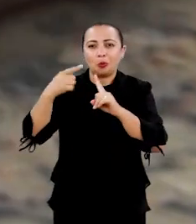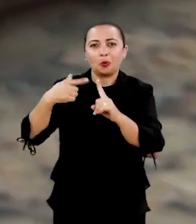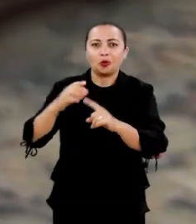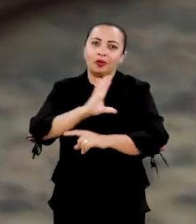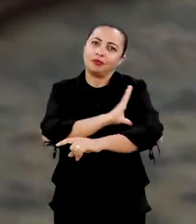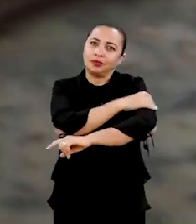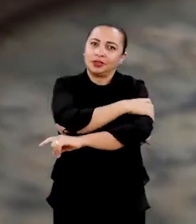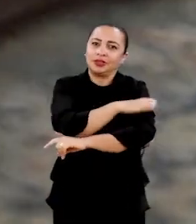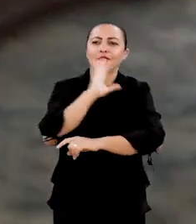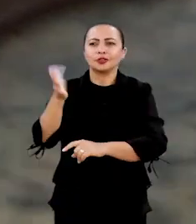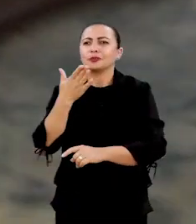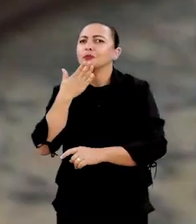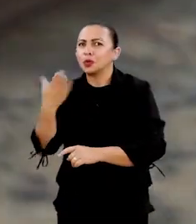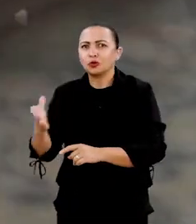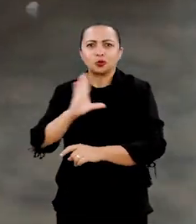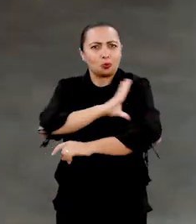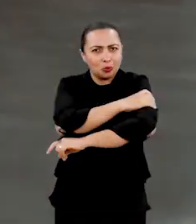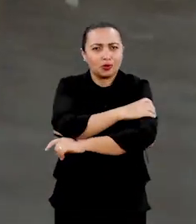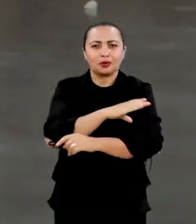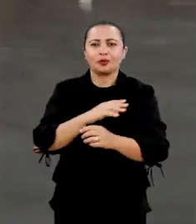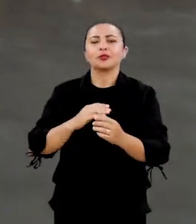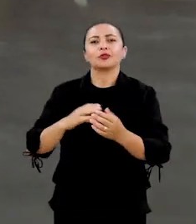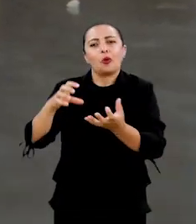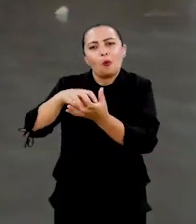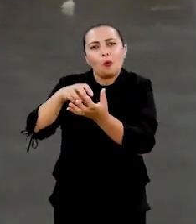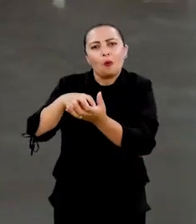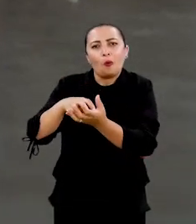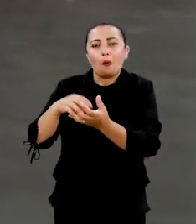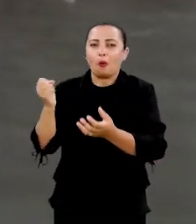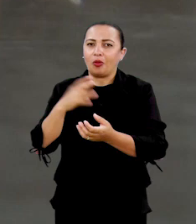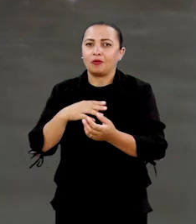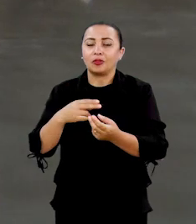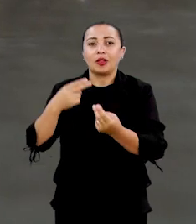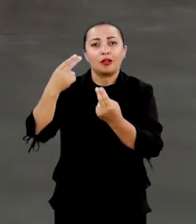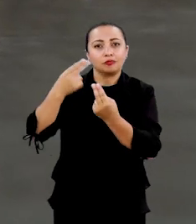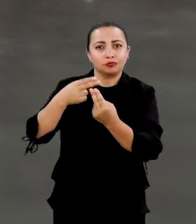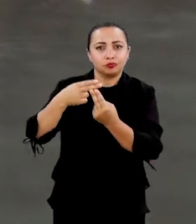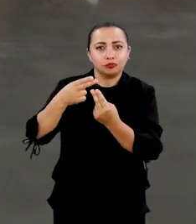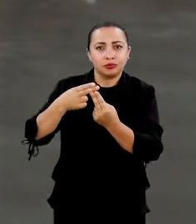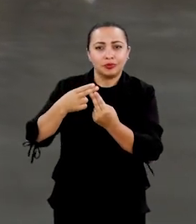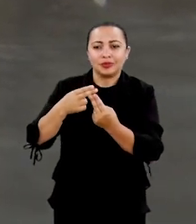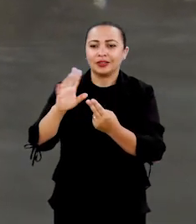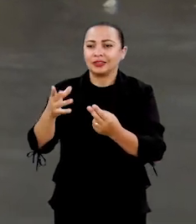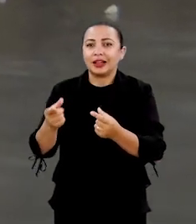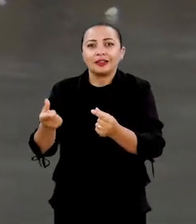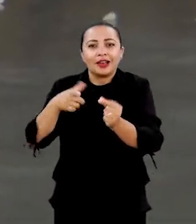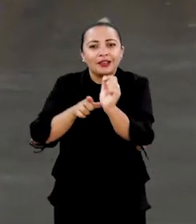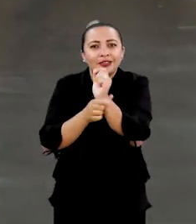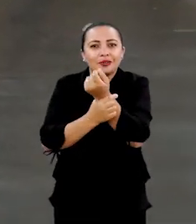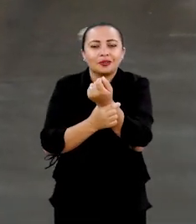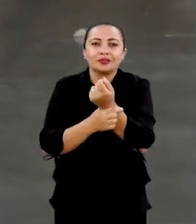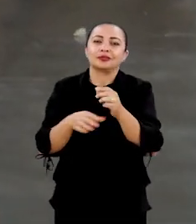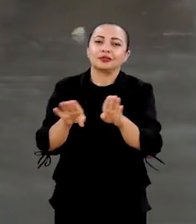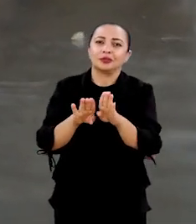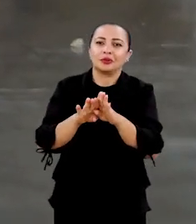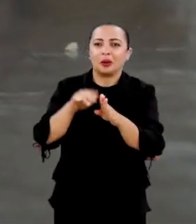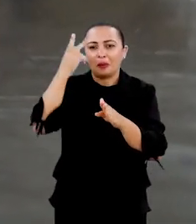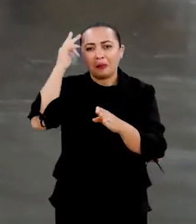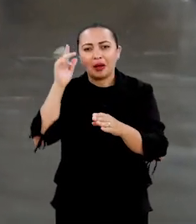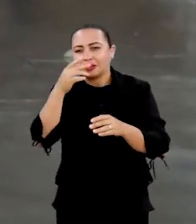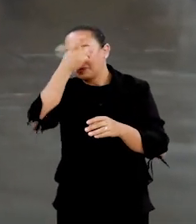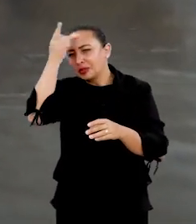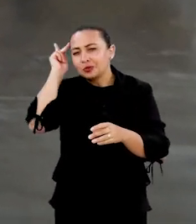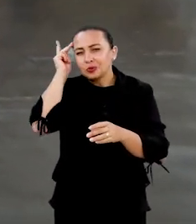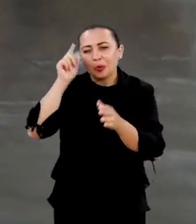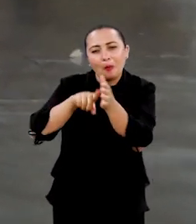patente. E essa patente já foi solicitada ao Núcleo de Inovação Tecnológica do IFBAiano Unite, que dá uma garantia, segurança